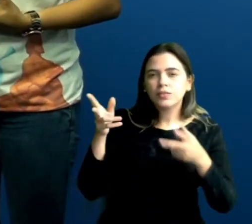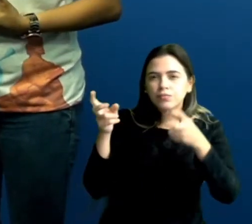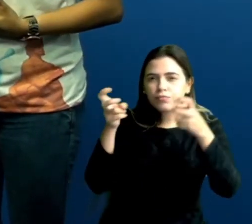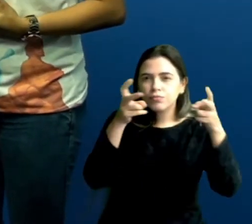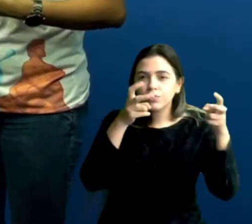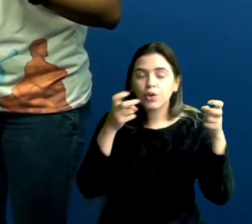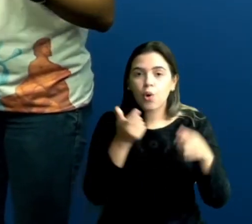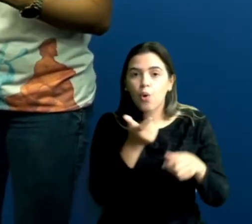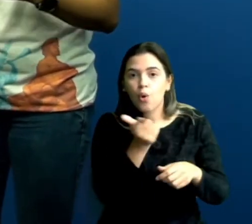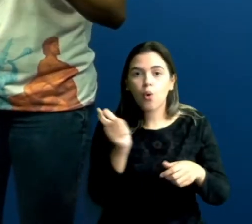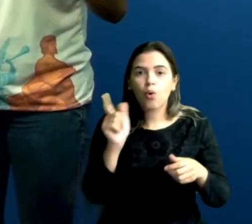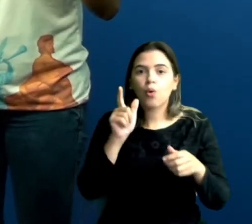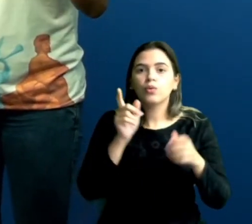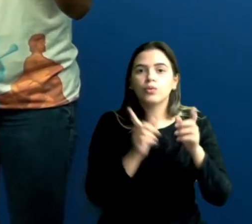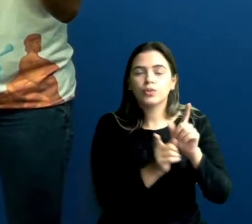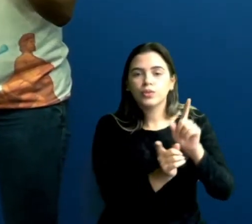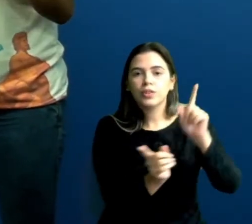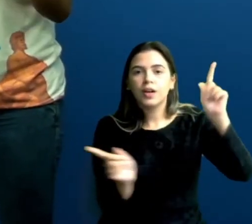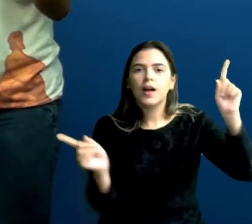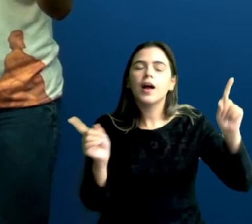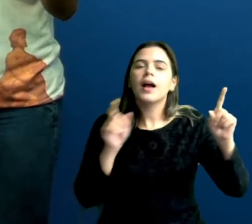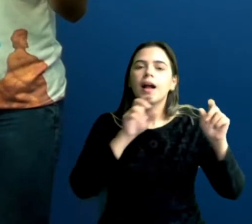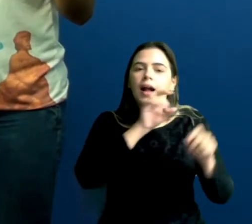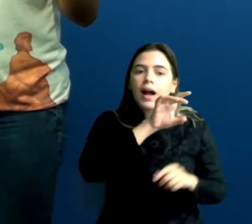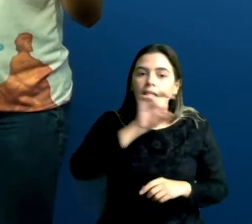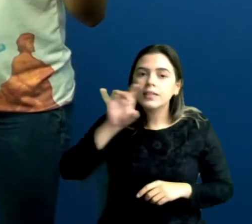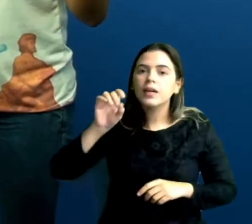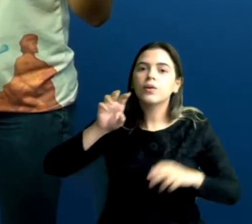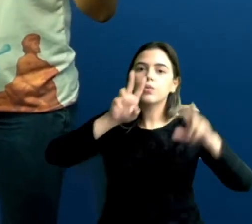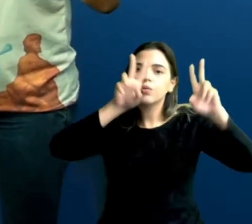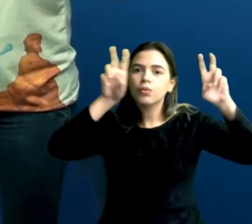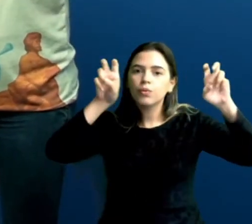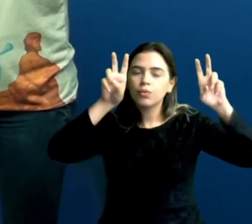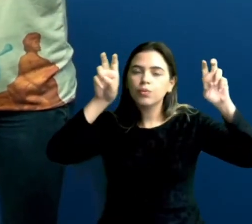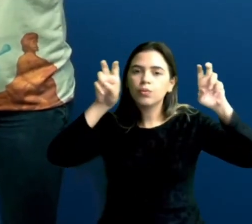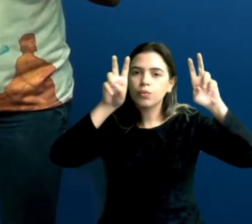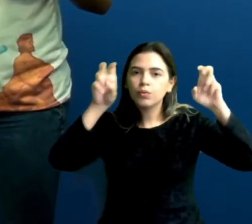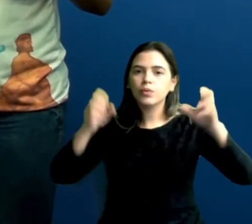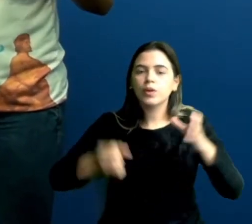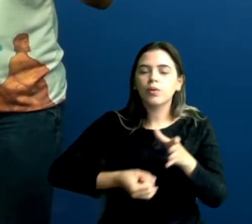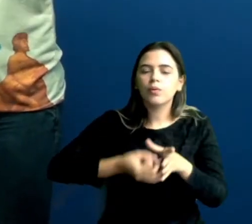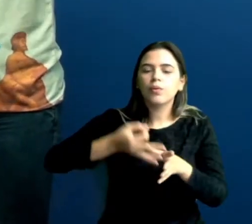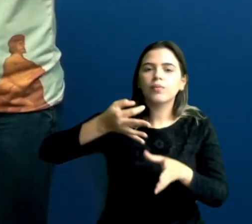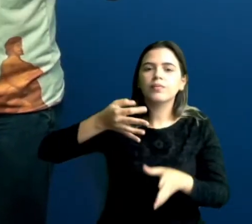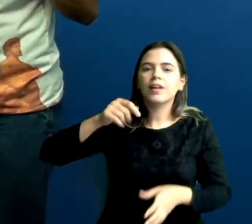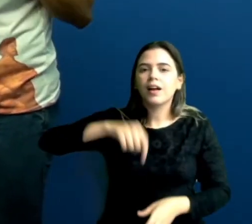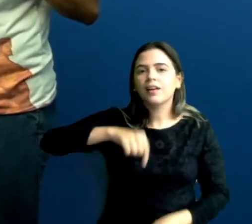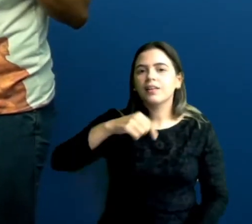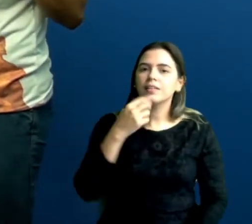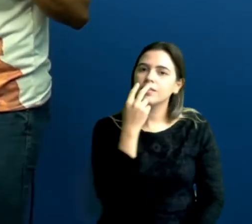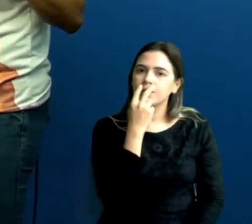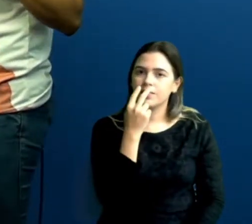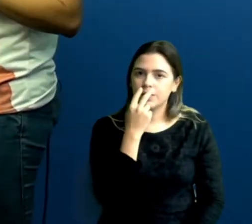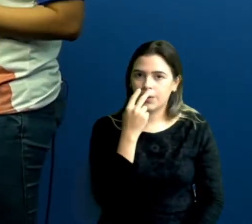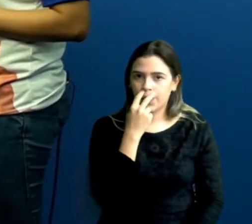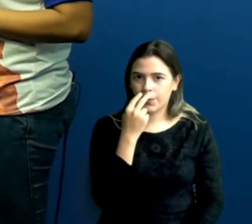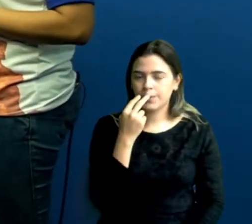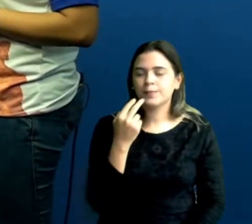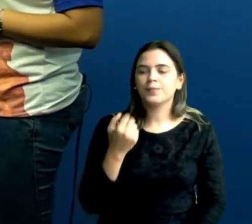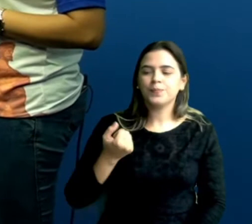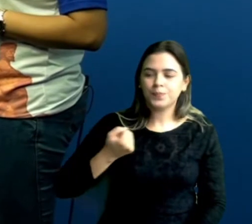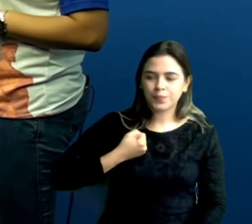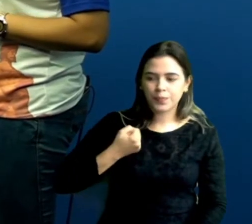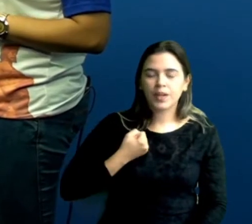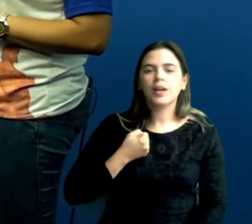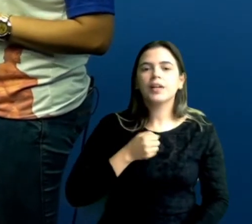alguns outros gráficos, todos com alguns temas, né, com dados daqui de Vitória e cuja fonte é lá do